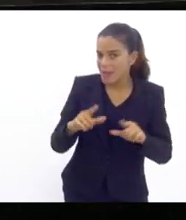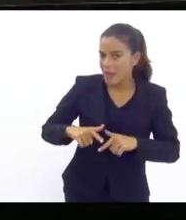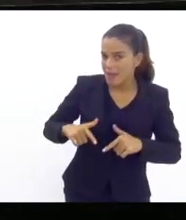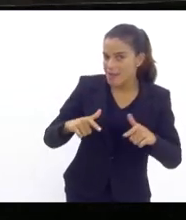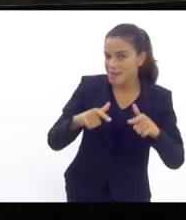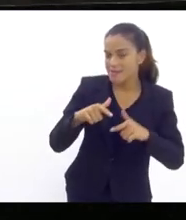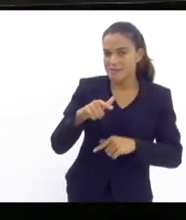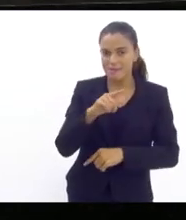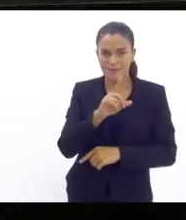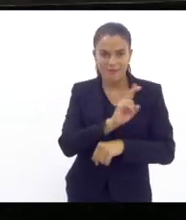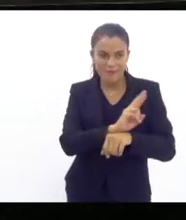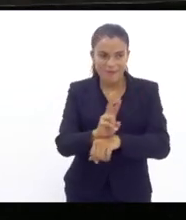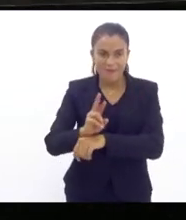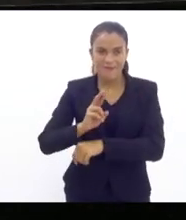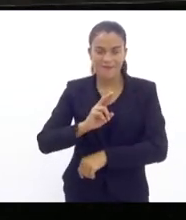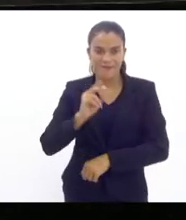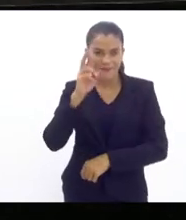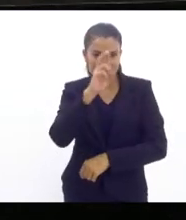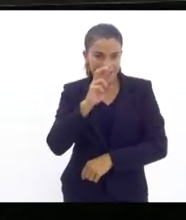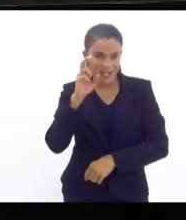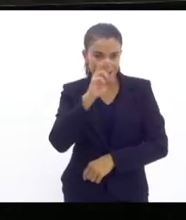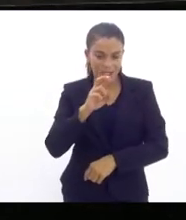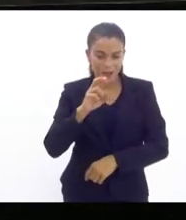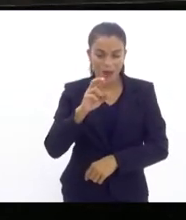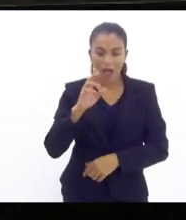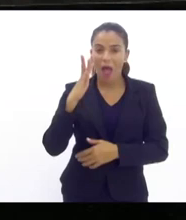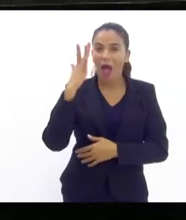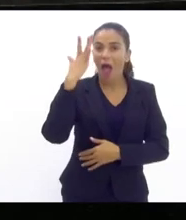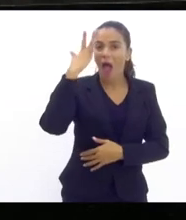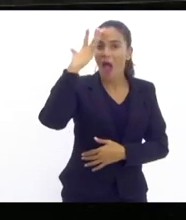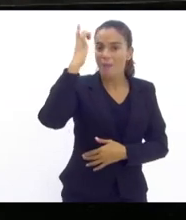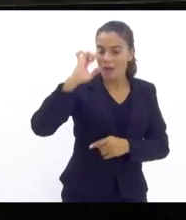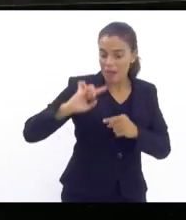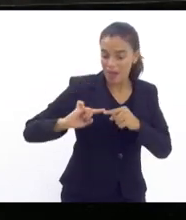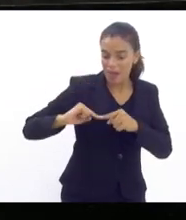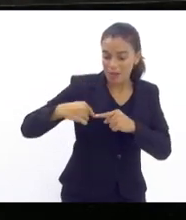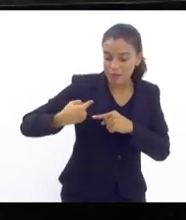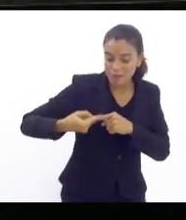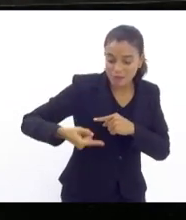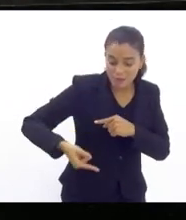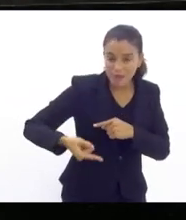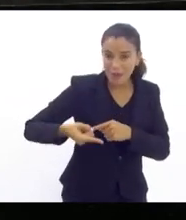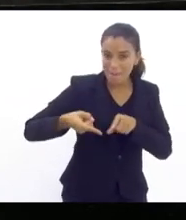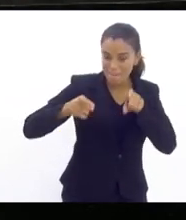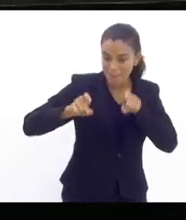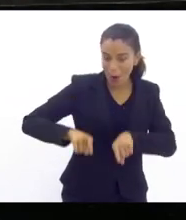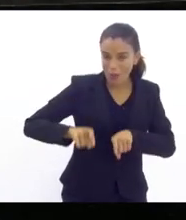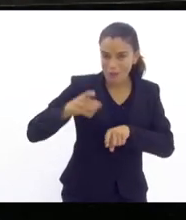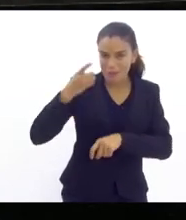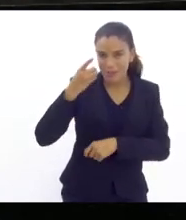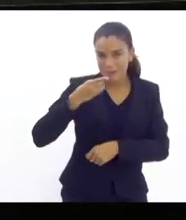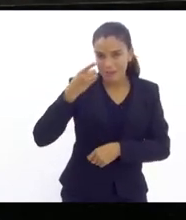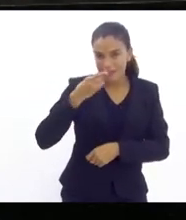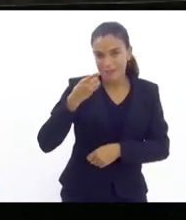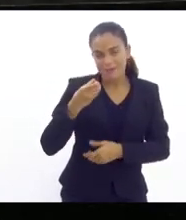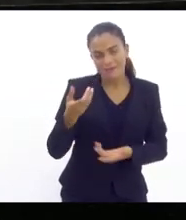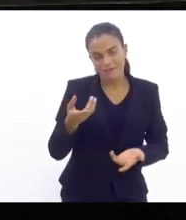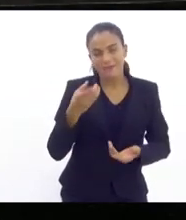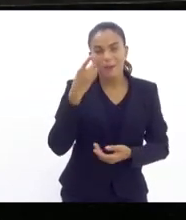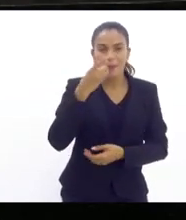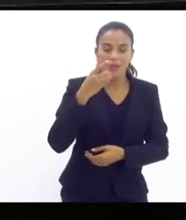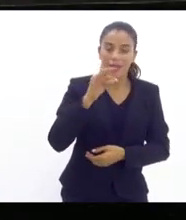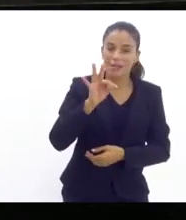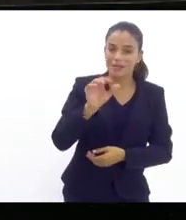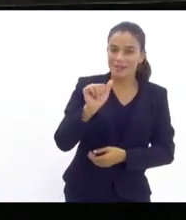uma fiscalização no dia seguinte a posse dos deputados e aí deputado Tande que lá